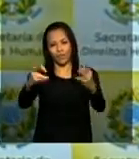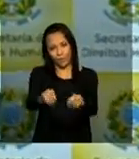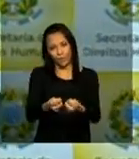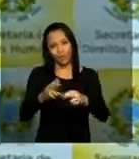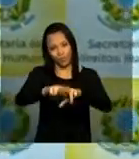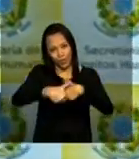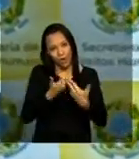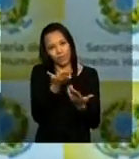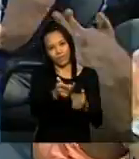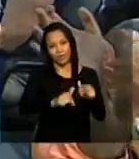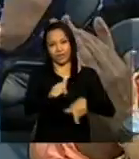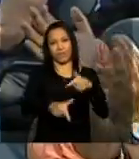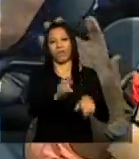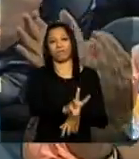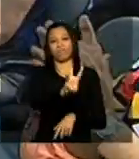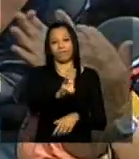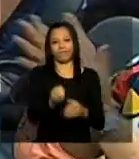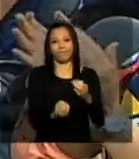iniciativa do portal